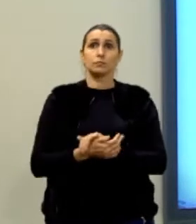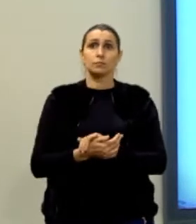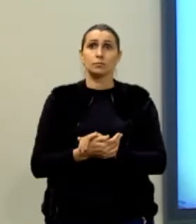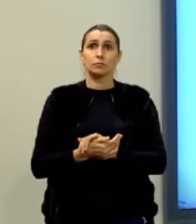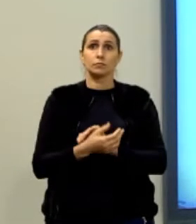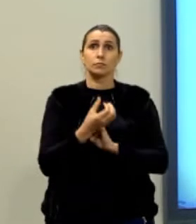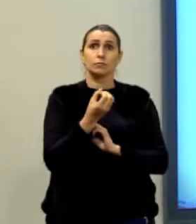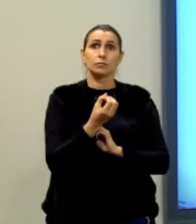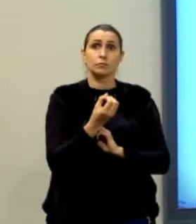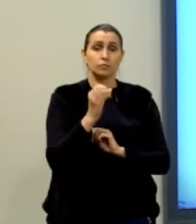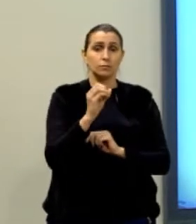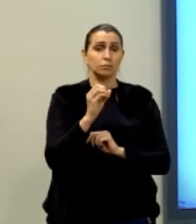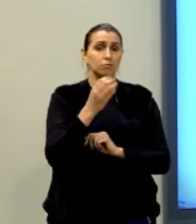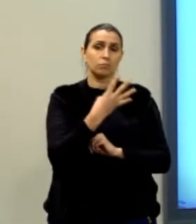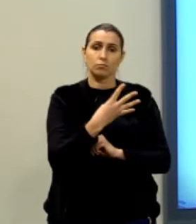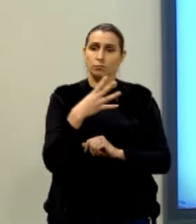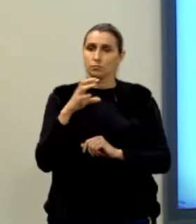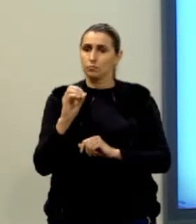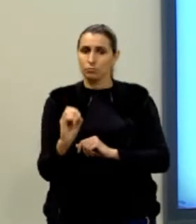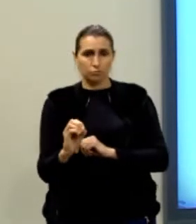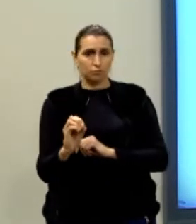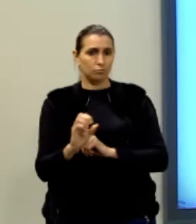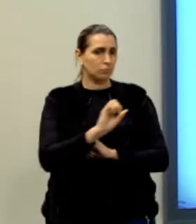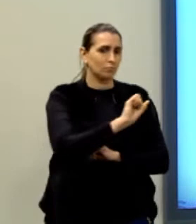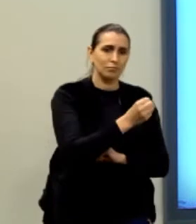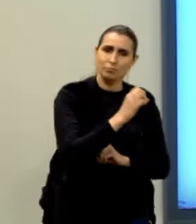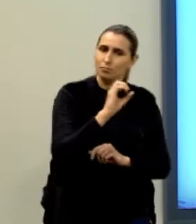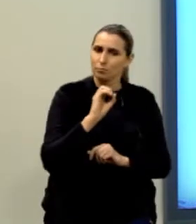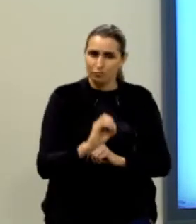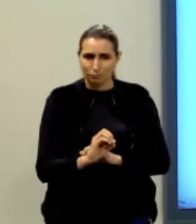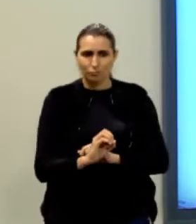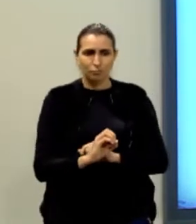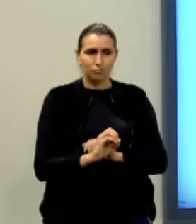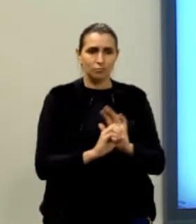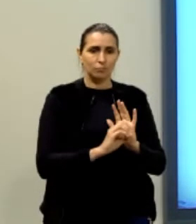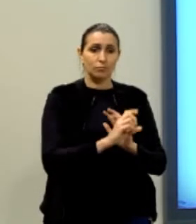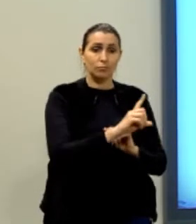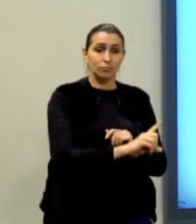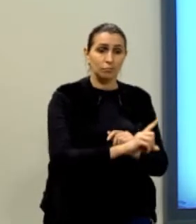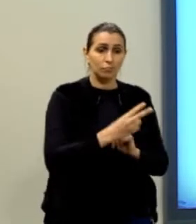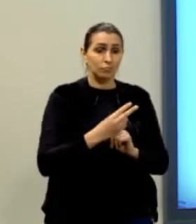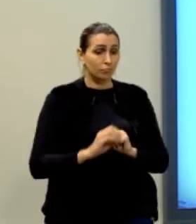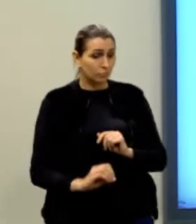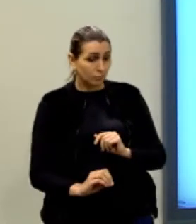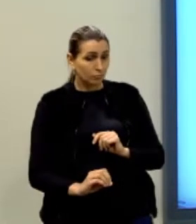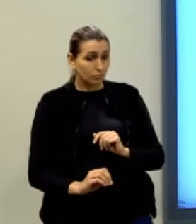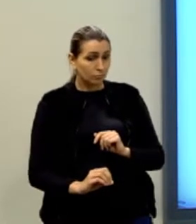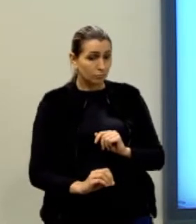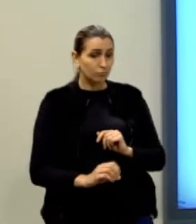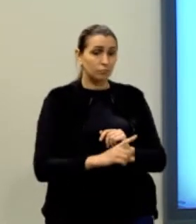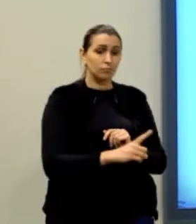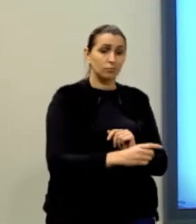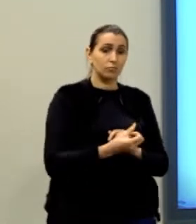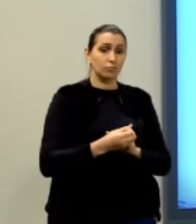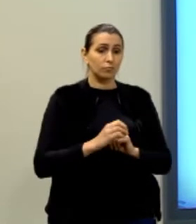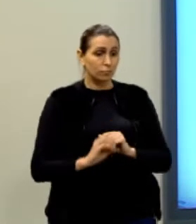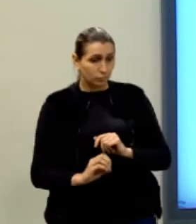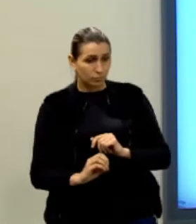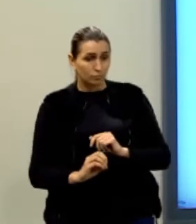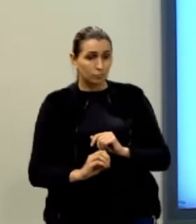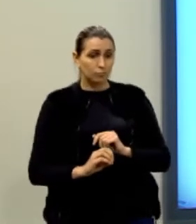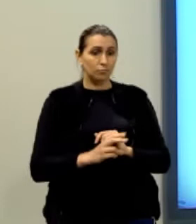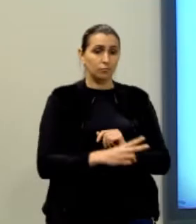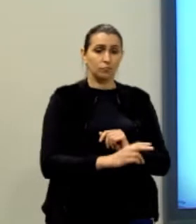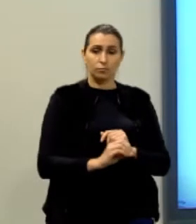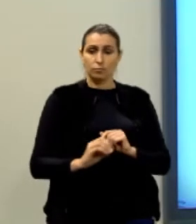Zero pontos, 40 pontos, 80 pontos, 120 pontos, 160 pontos